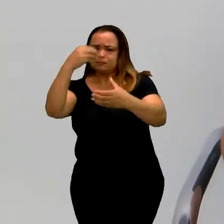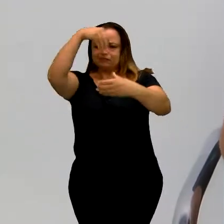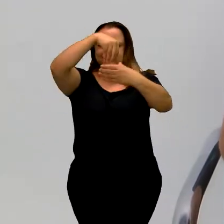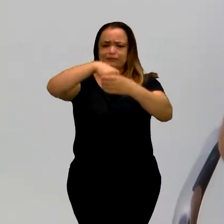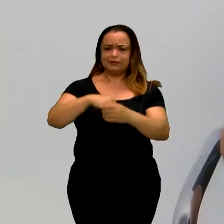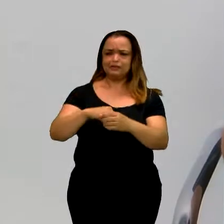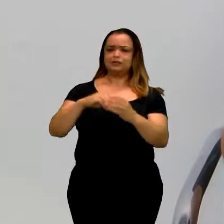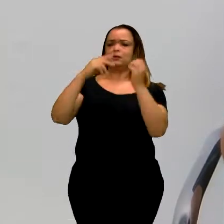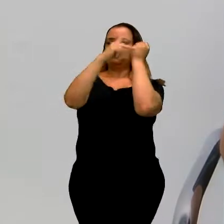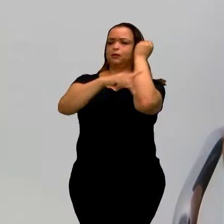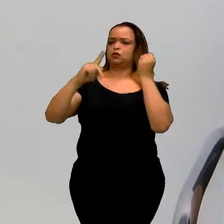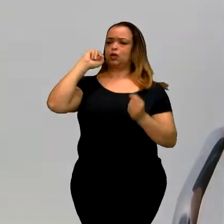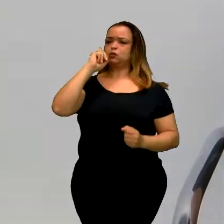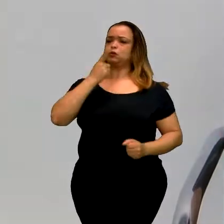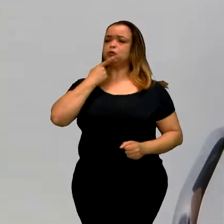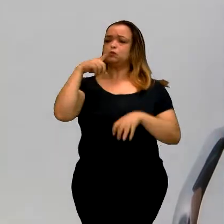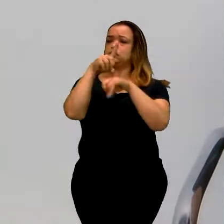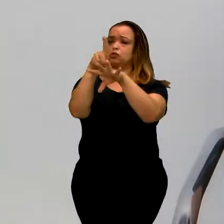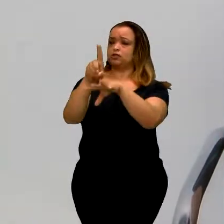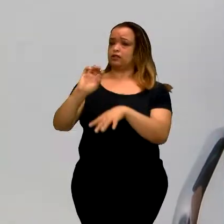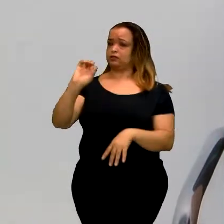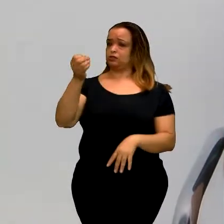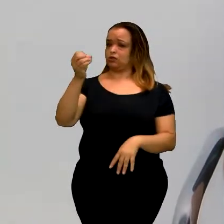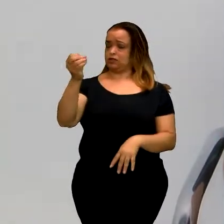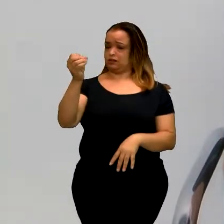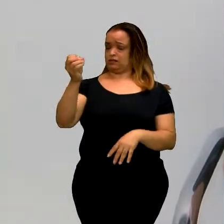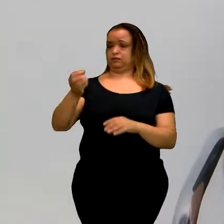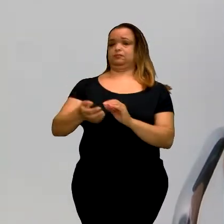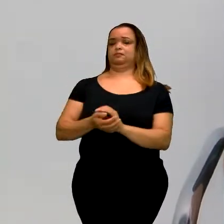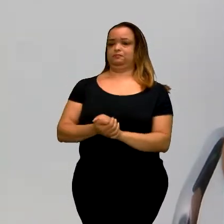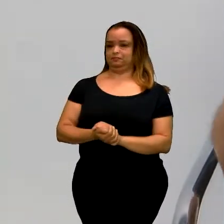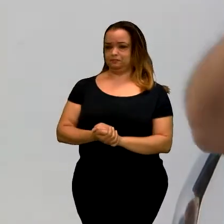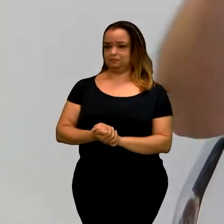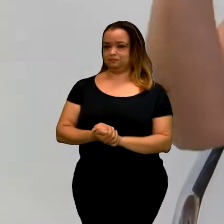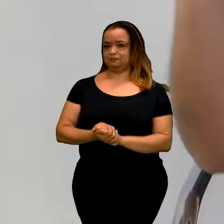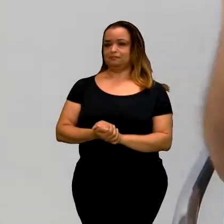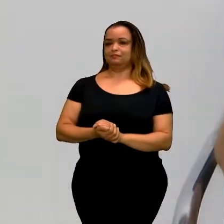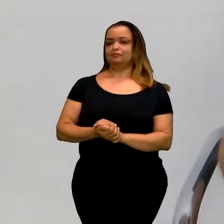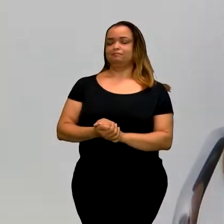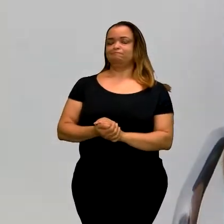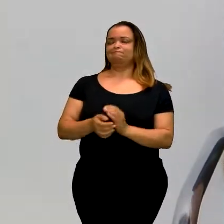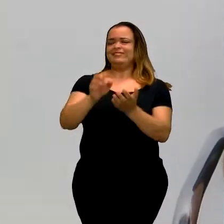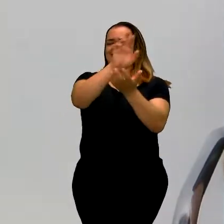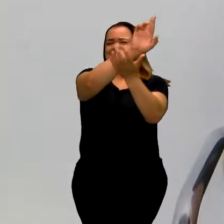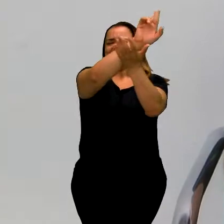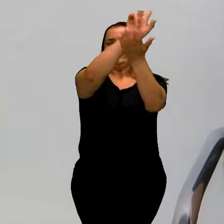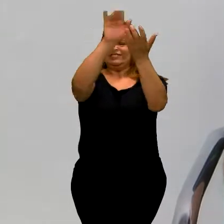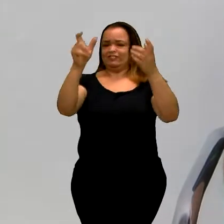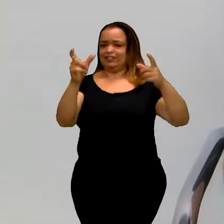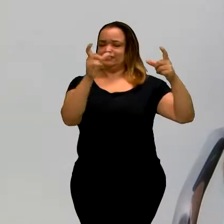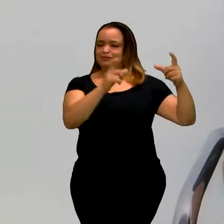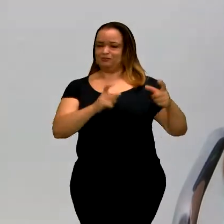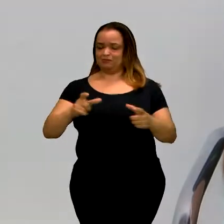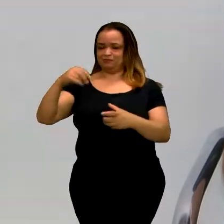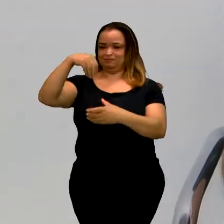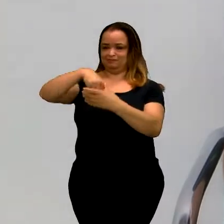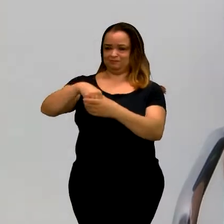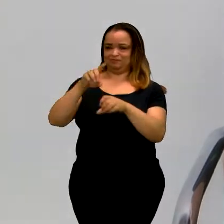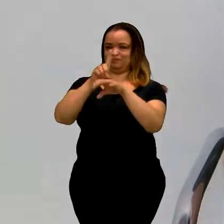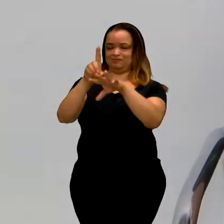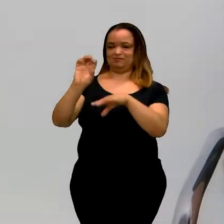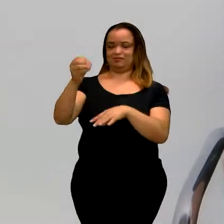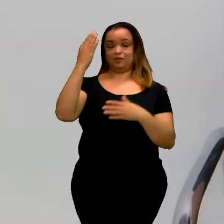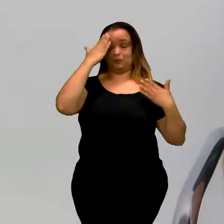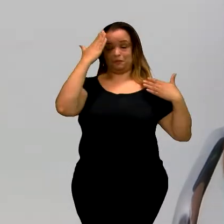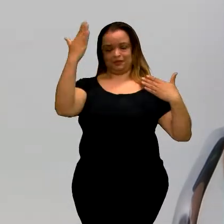dos Surdos da Diocese de Osasco, de muitas cidades aí. Muito obrigada, viu, Ana Paula, por estar